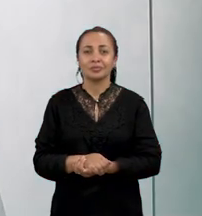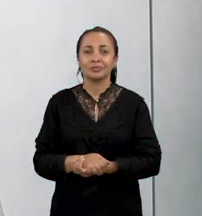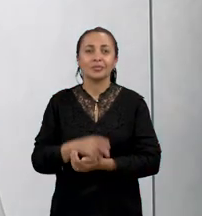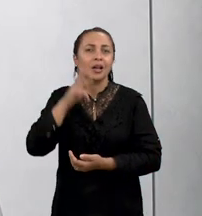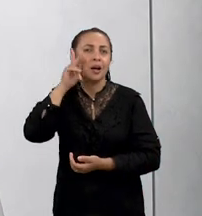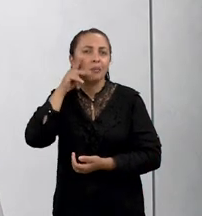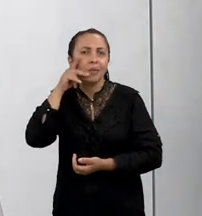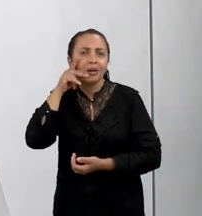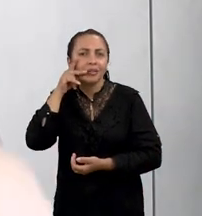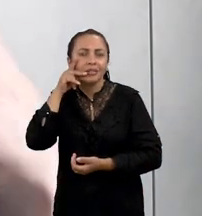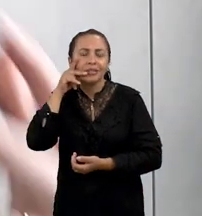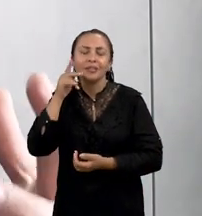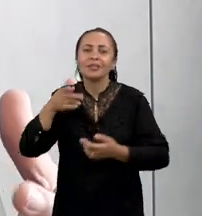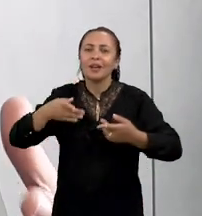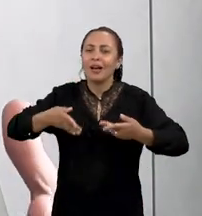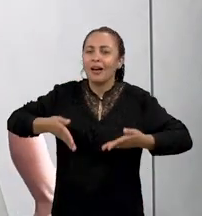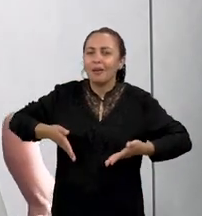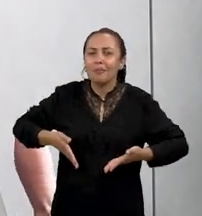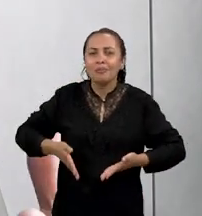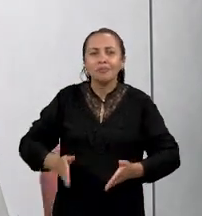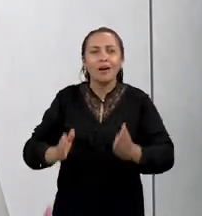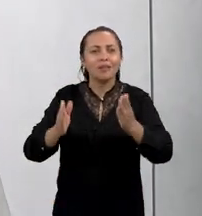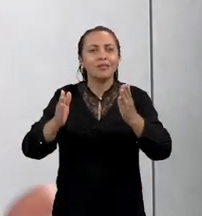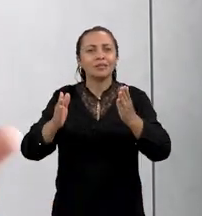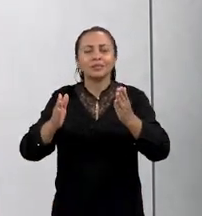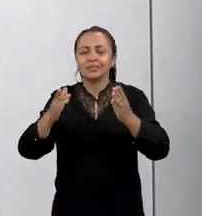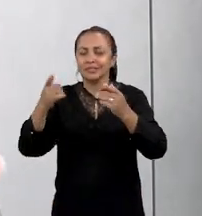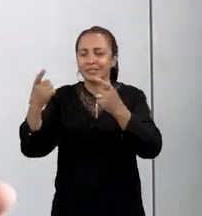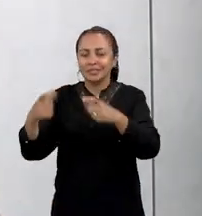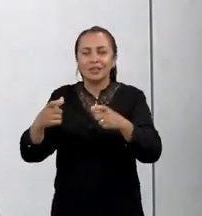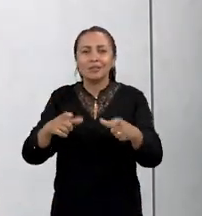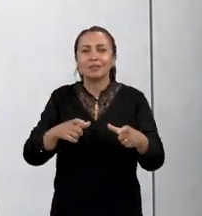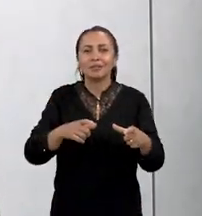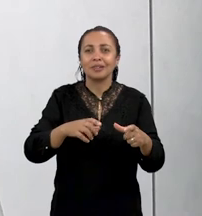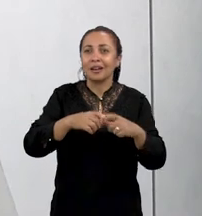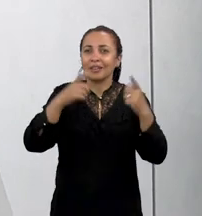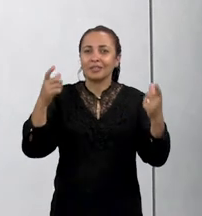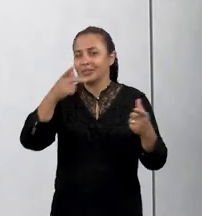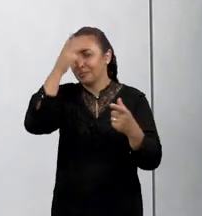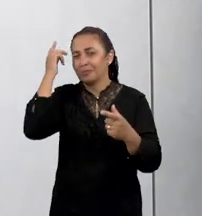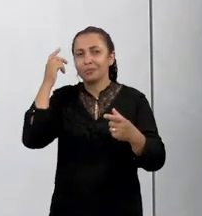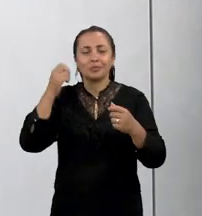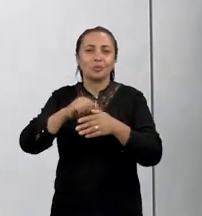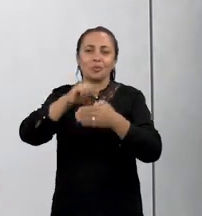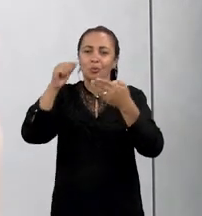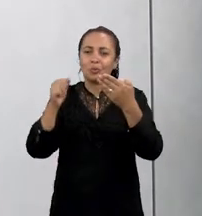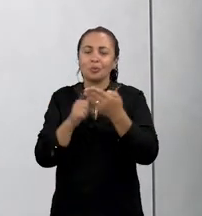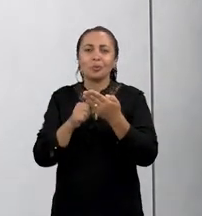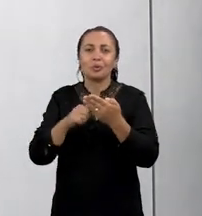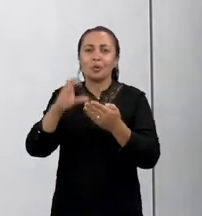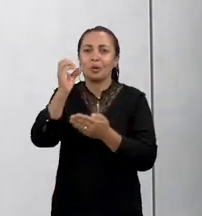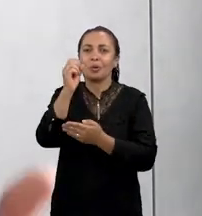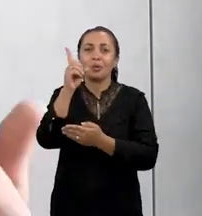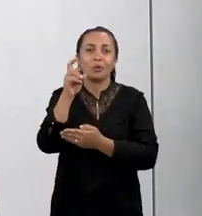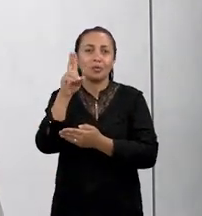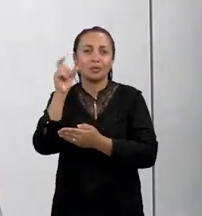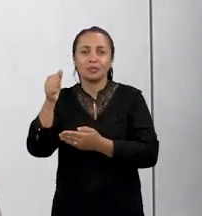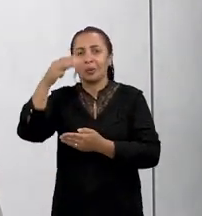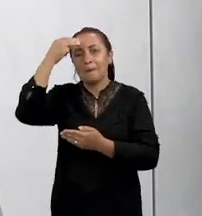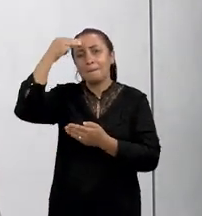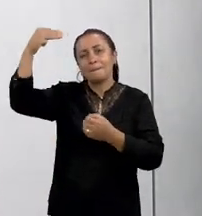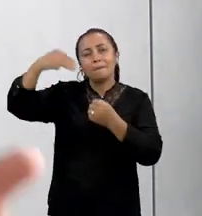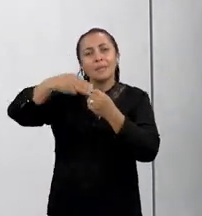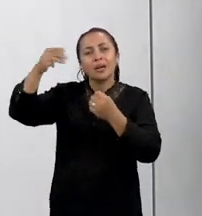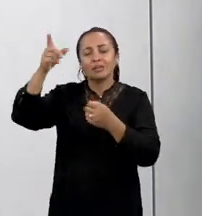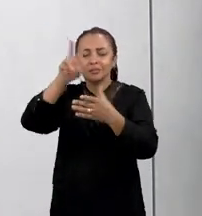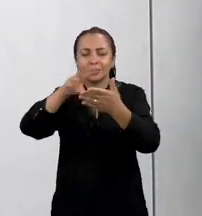A Paraíba é celeiro de grandes dos cordelistas. Poetas e violeiros, cantadores repentistas, mestres da